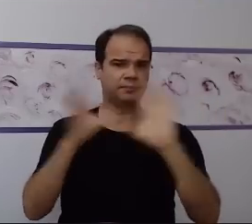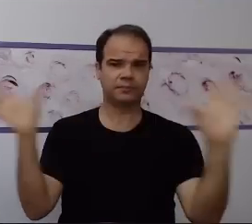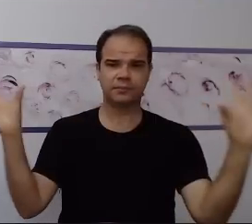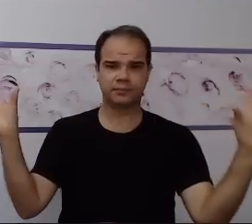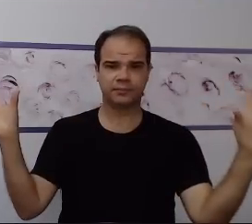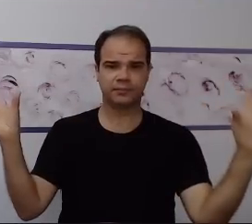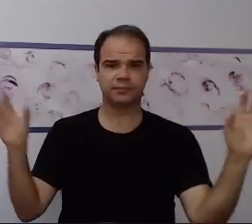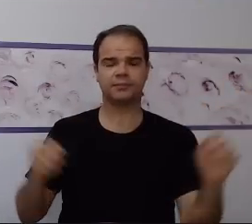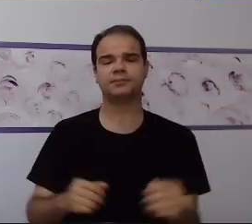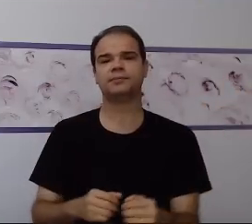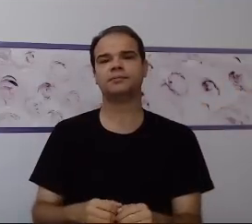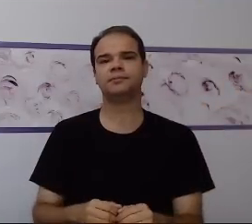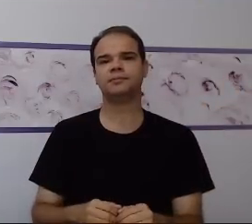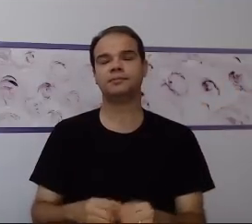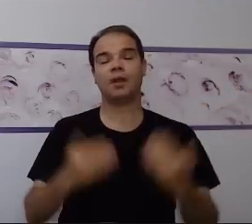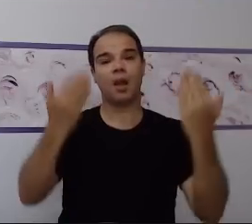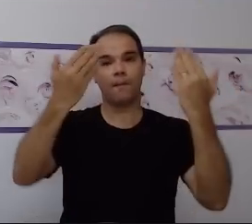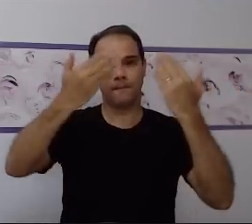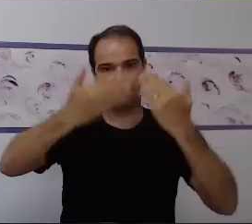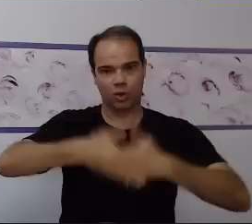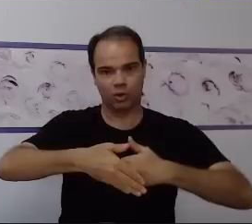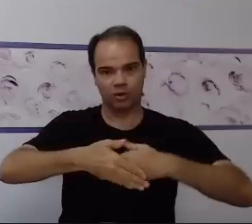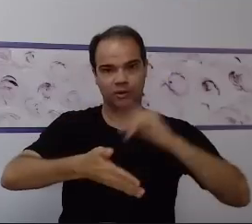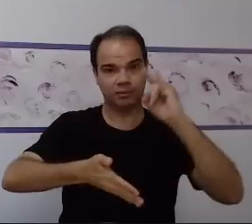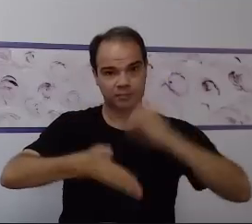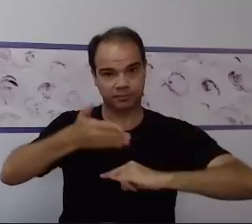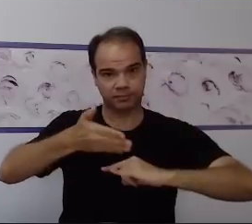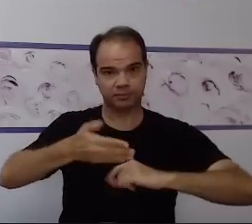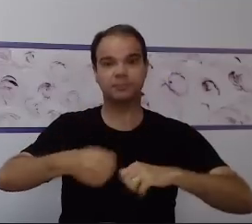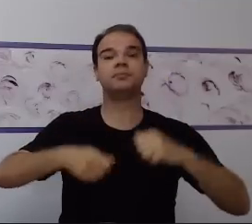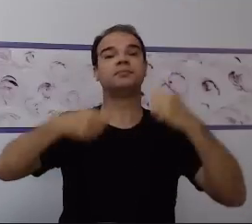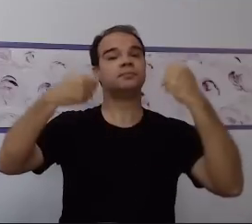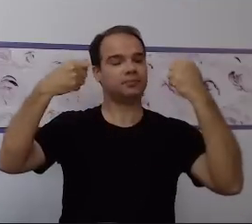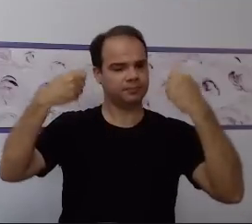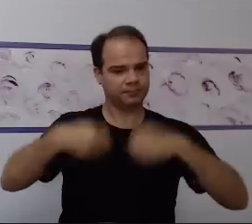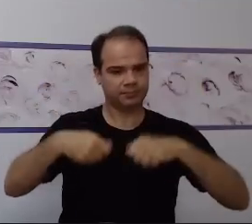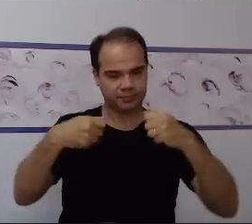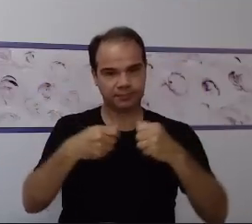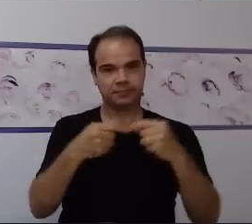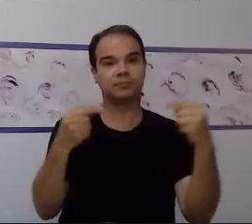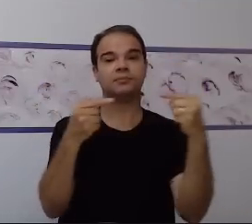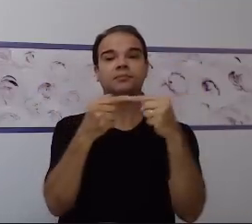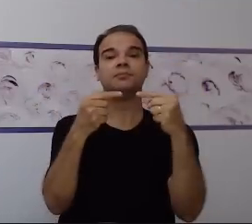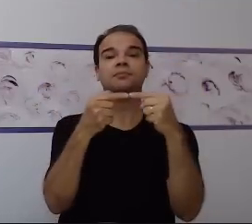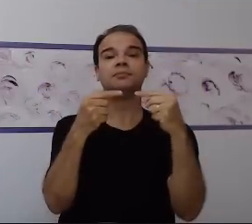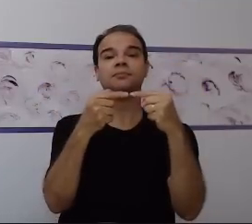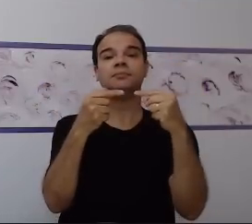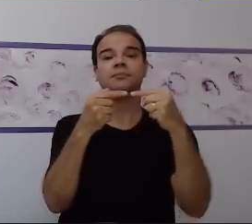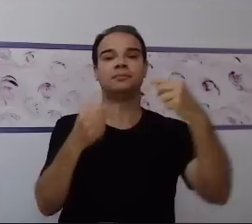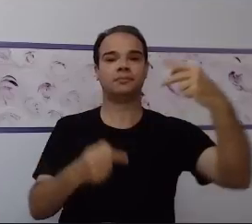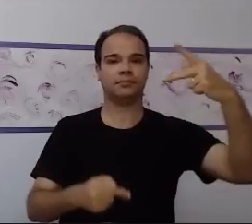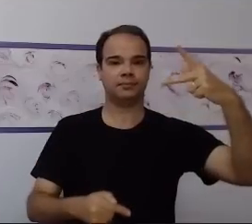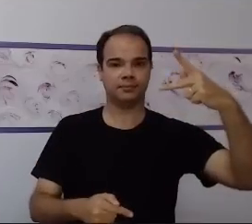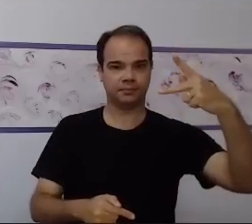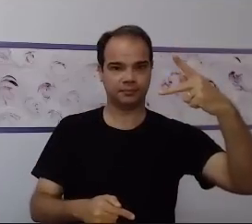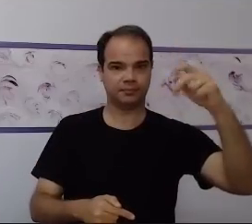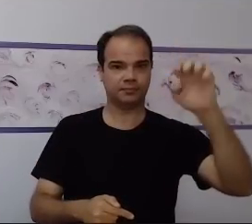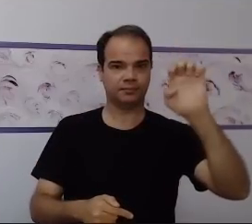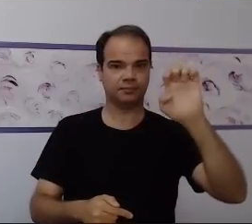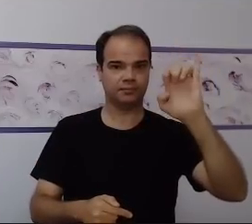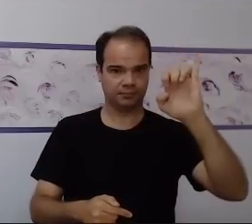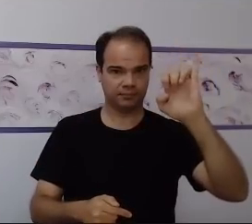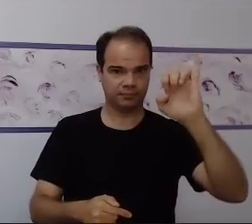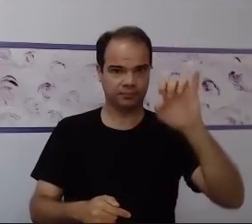avaliação dessa situação precisa ser condizente. Não adianta eu traçar lá no meu